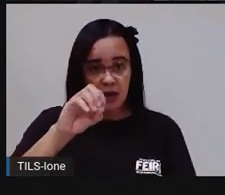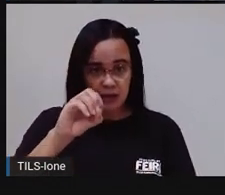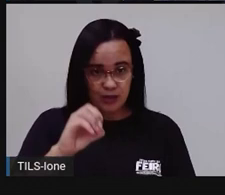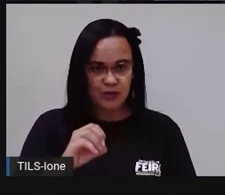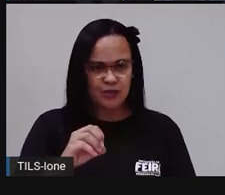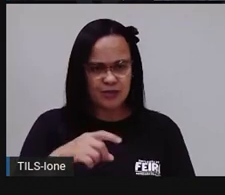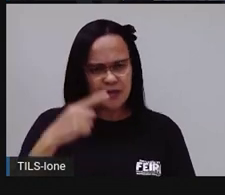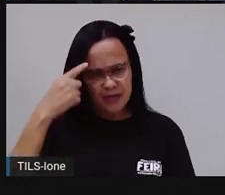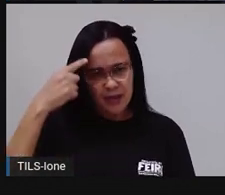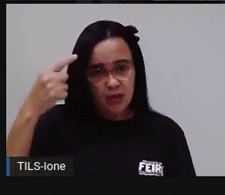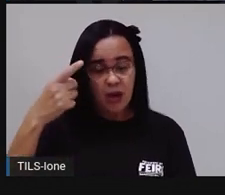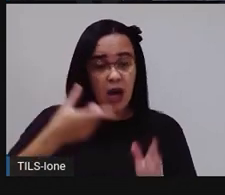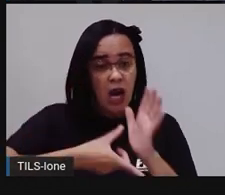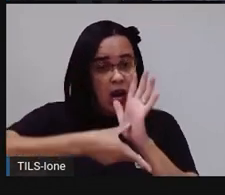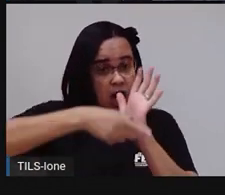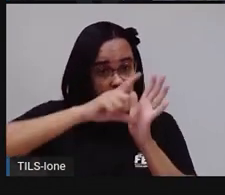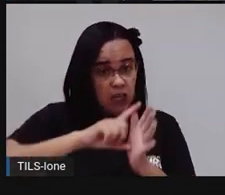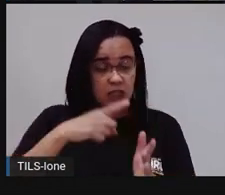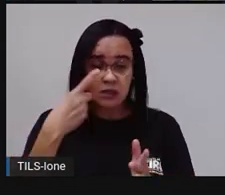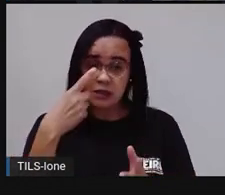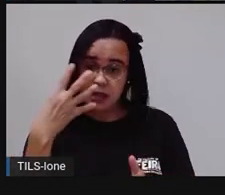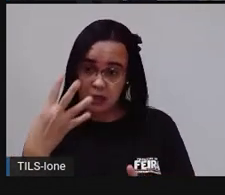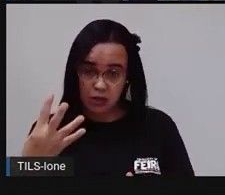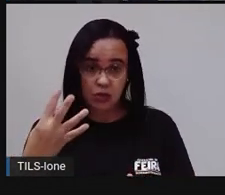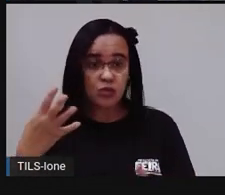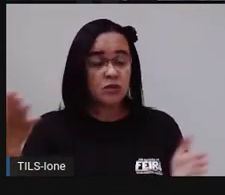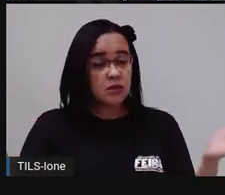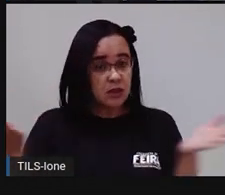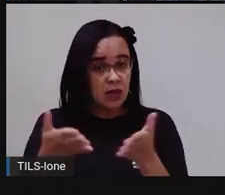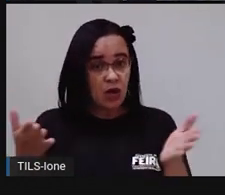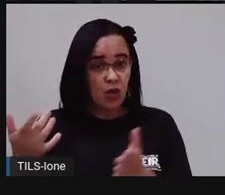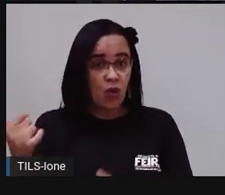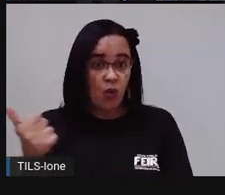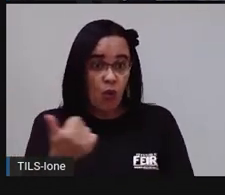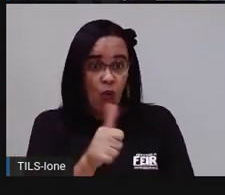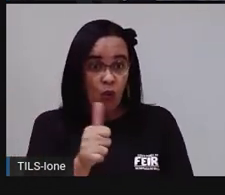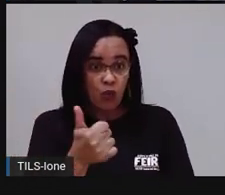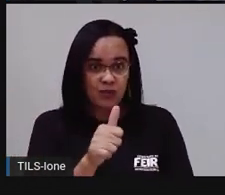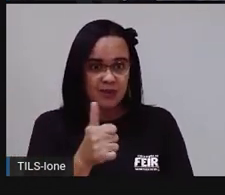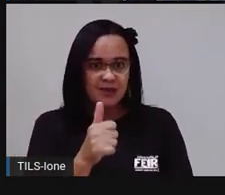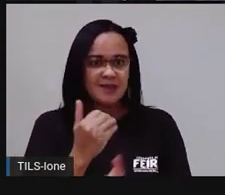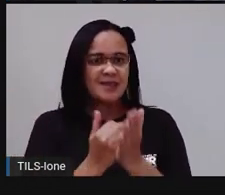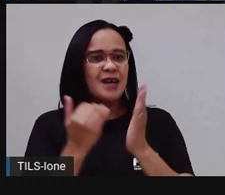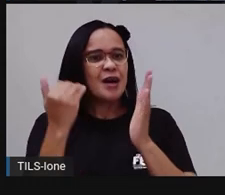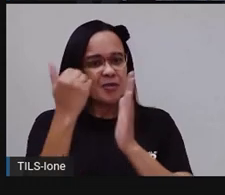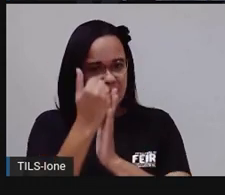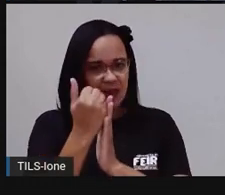aqui e ele consumiu 11 a mais. E olha só, tem 11 números aqui, ó.